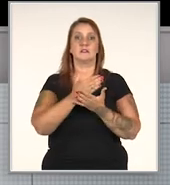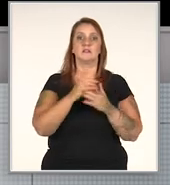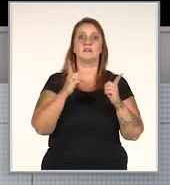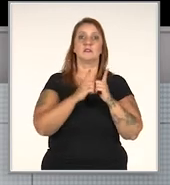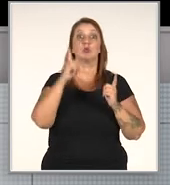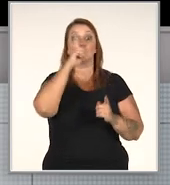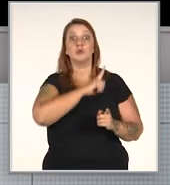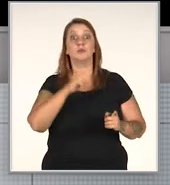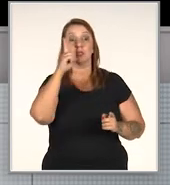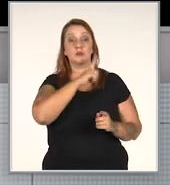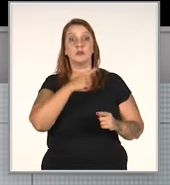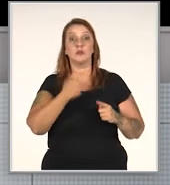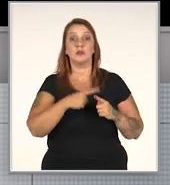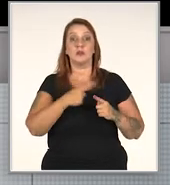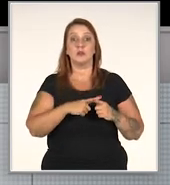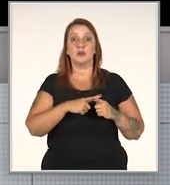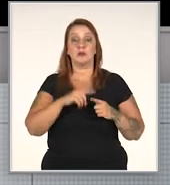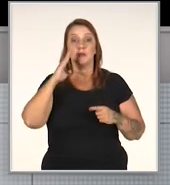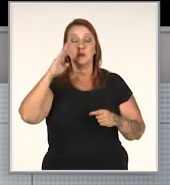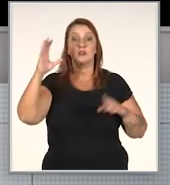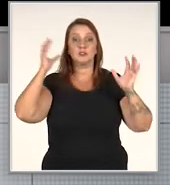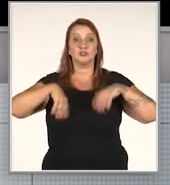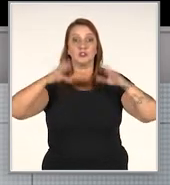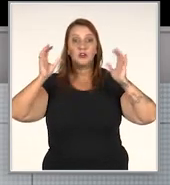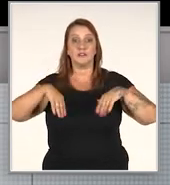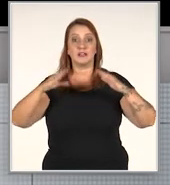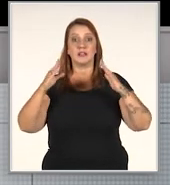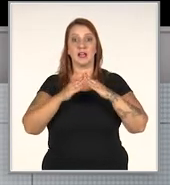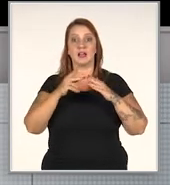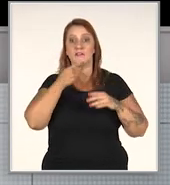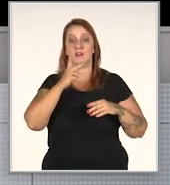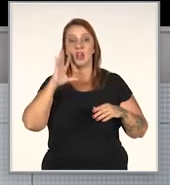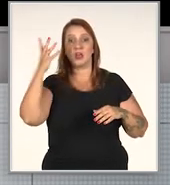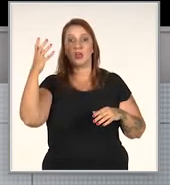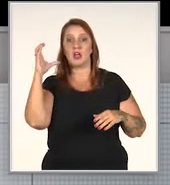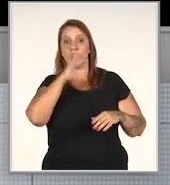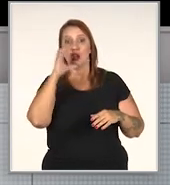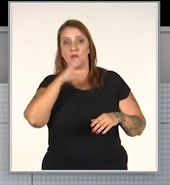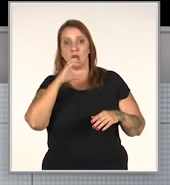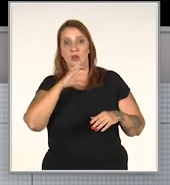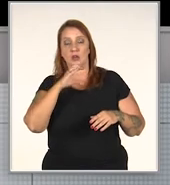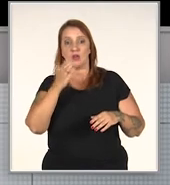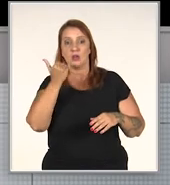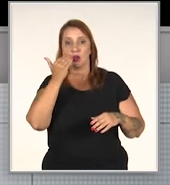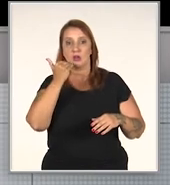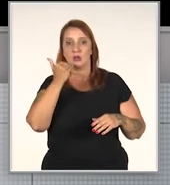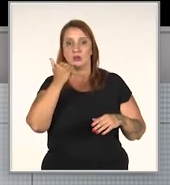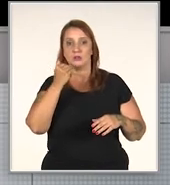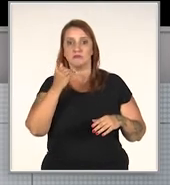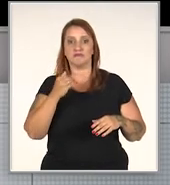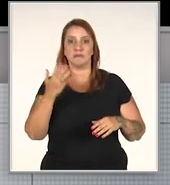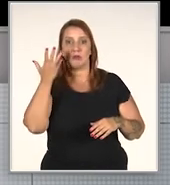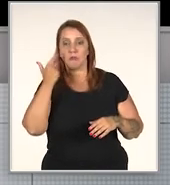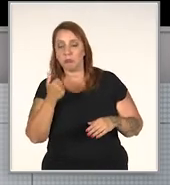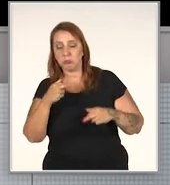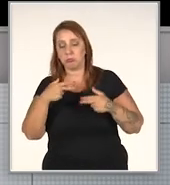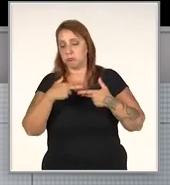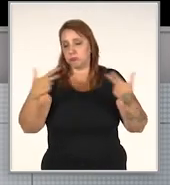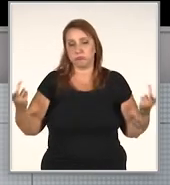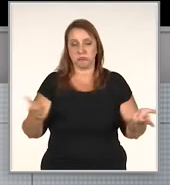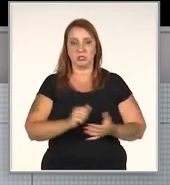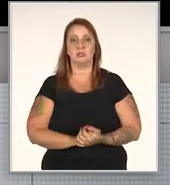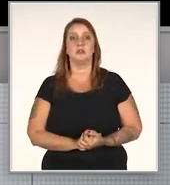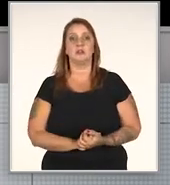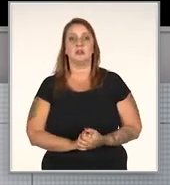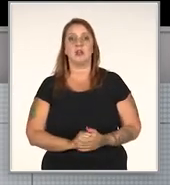começar a ter atendimento domingo. Porque domingo, principalmente quando chove, o pessoal está em casa e fala, vamos resolver logo aquele negócio da alimentação do fulaninho, do tatazinho, do